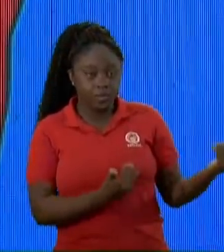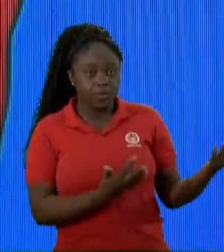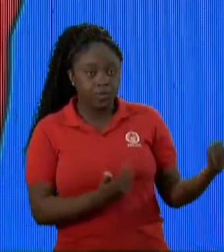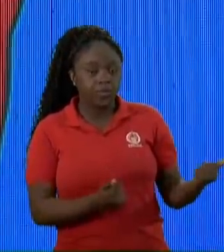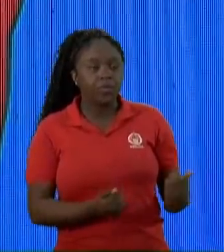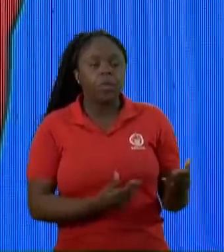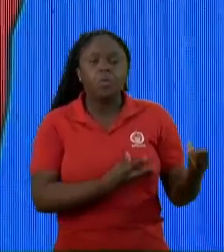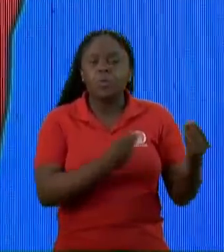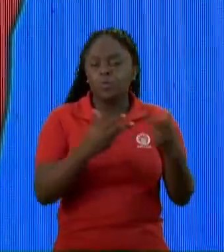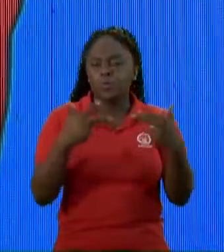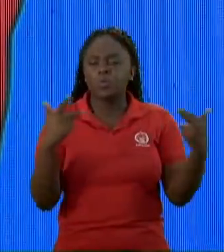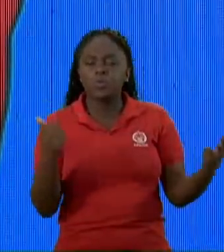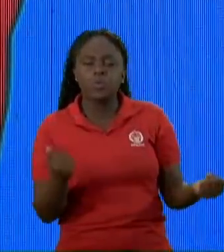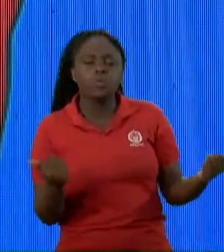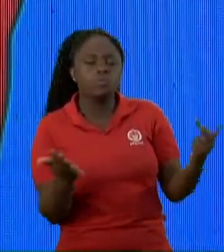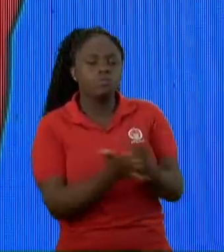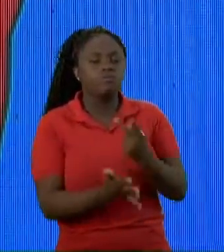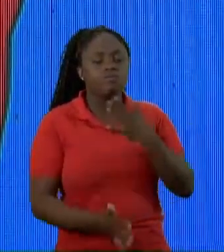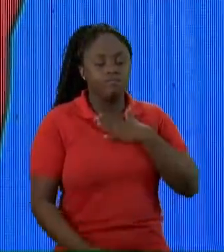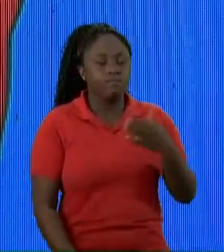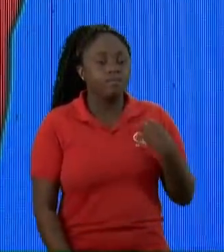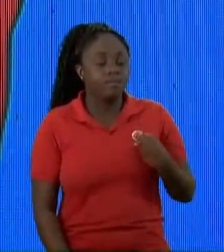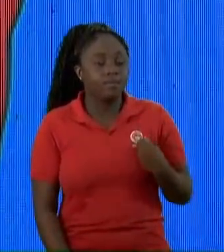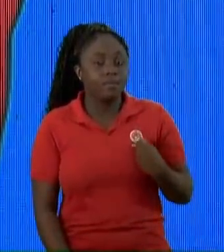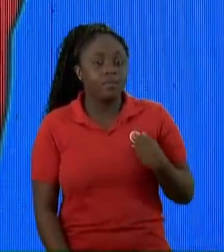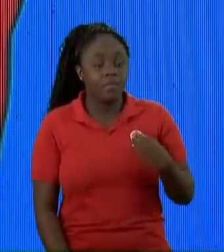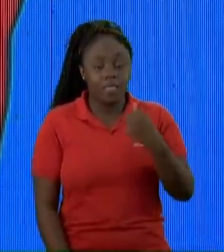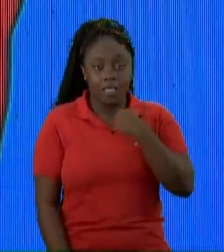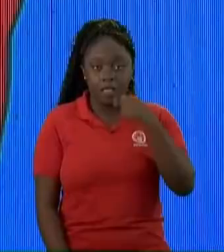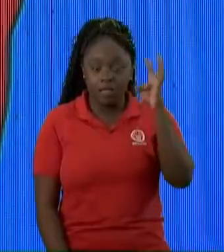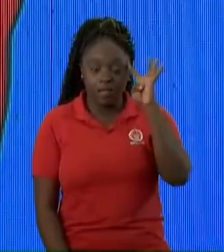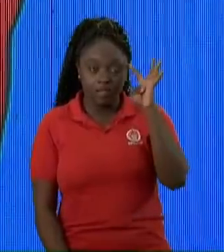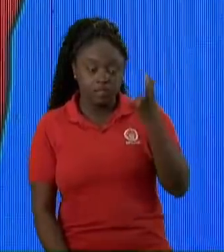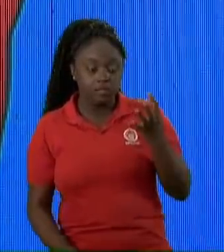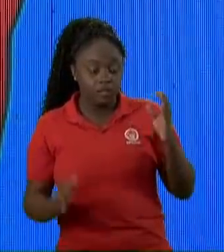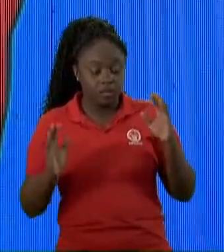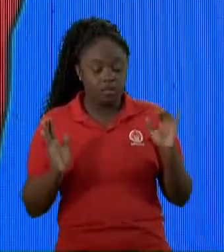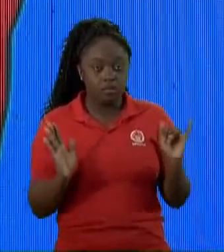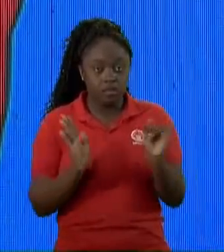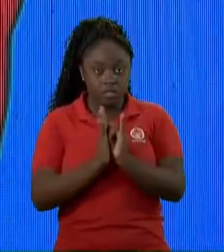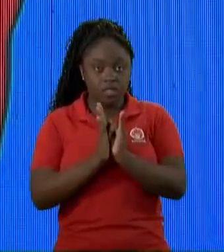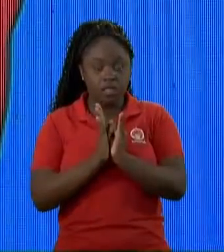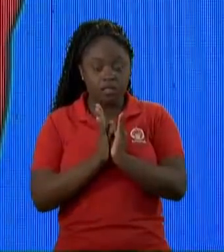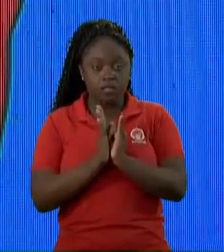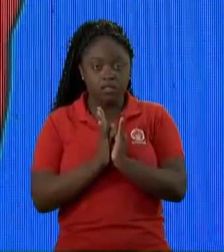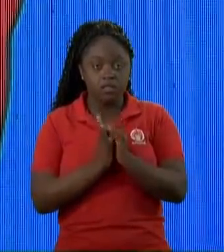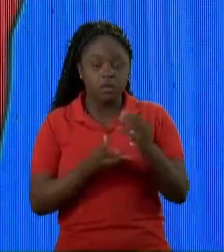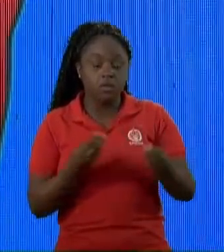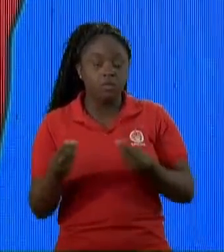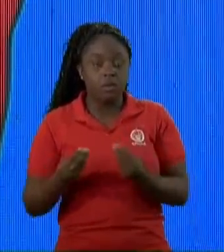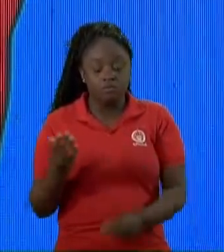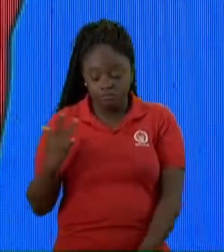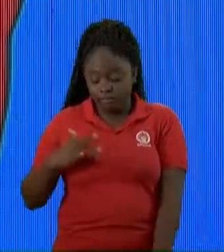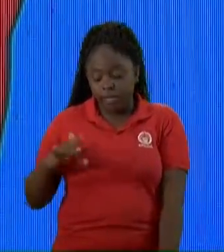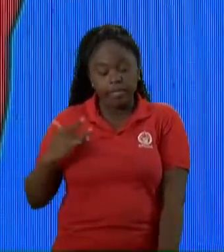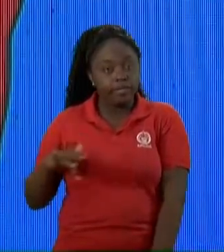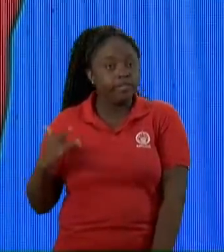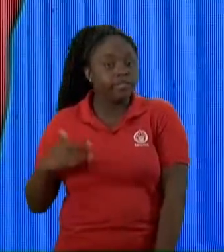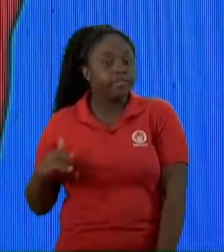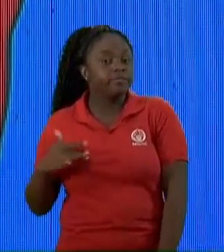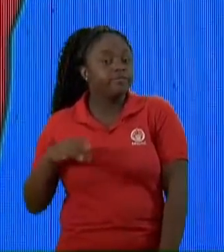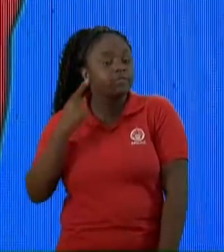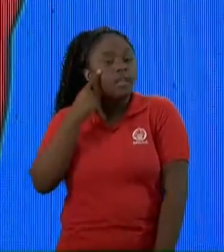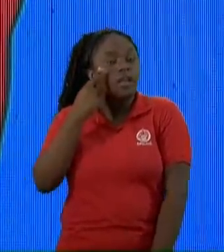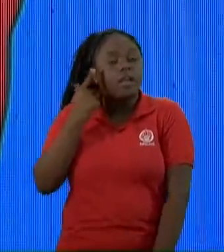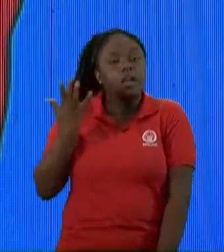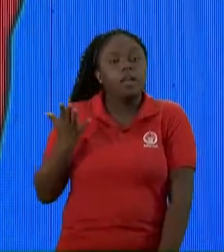Tantas coisas Aconteceram na minha vida Que eu resolvi Assumir uma identidade De tadinho Para ver se